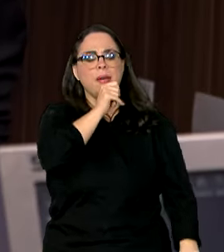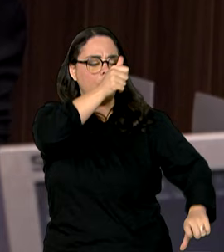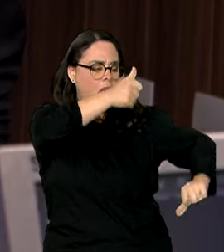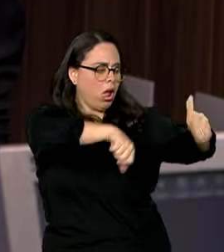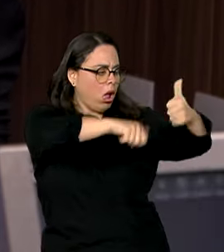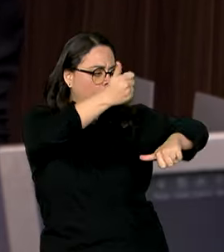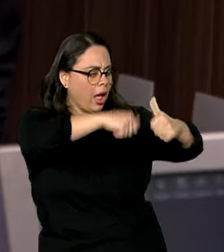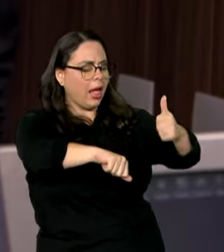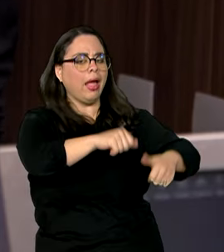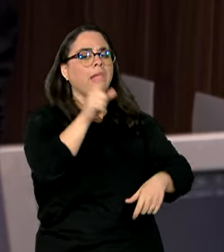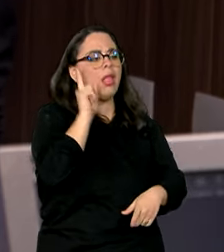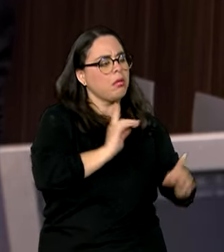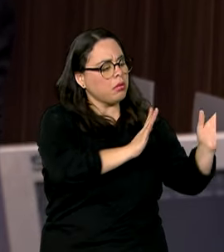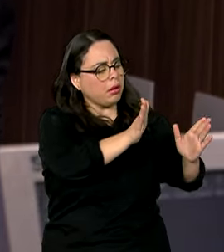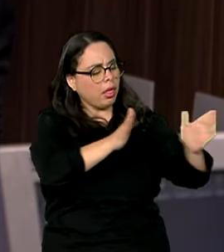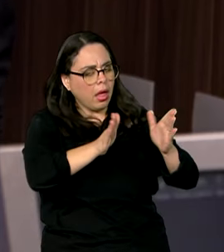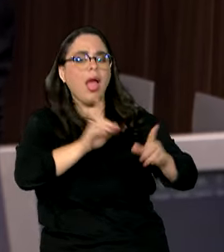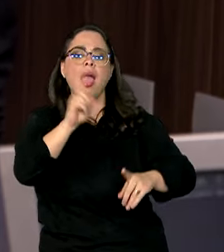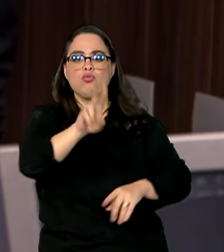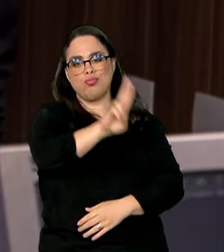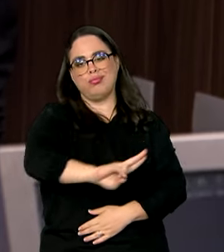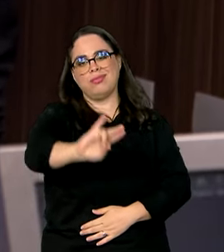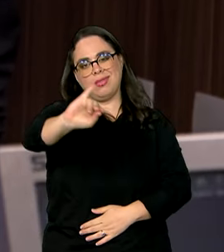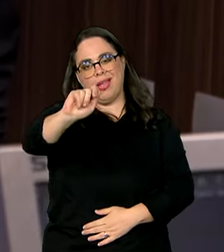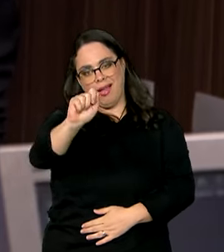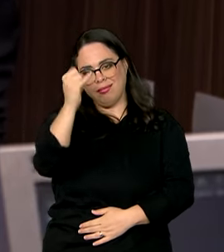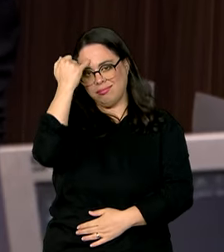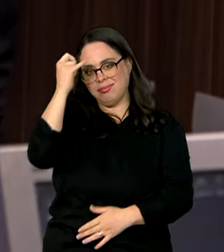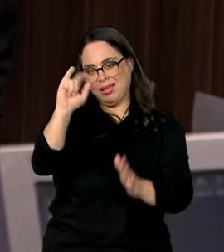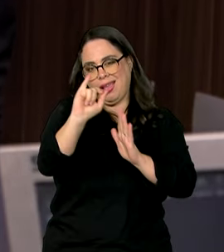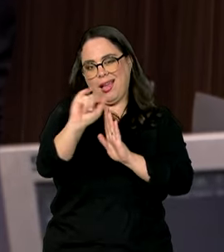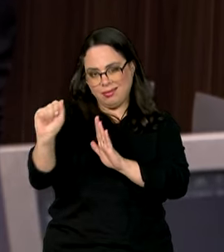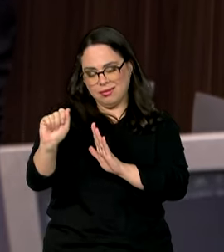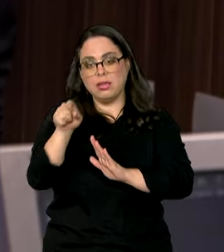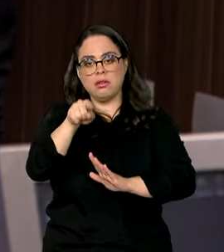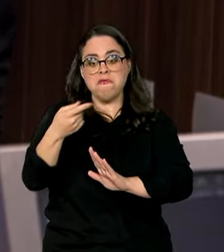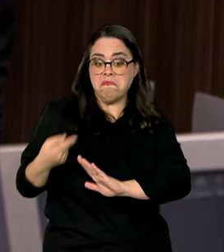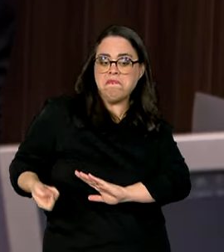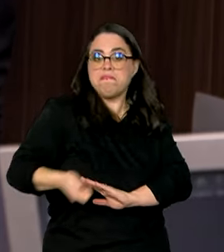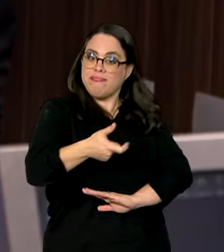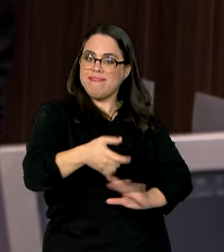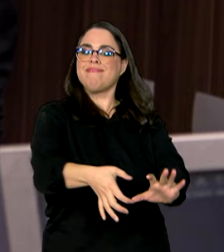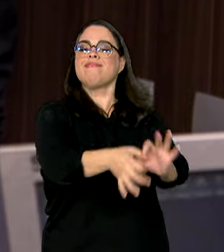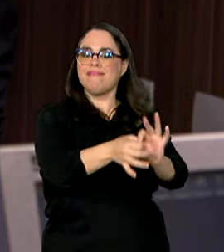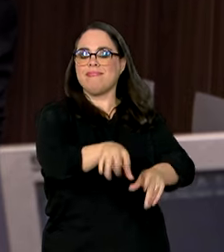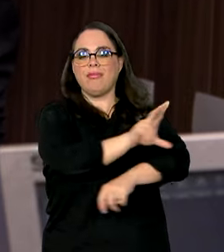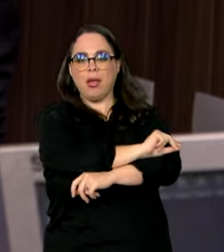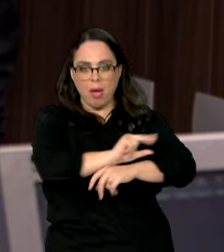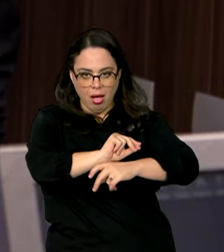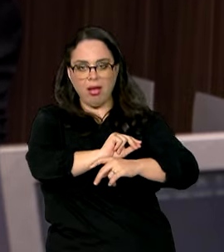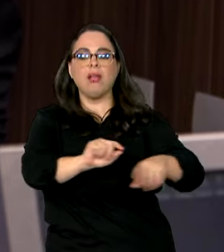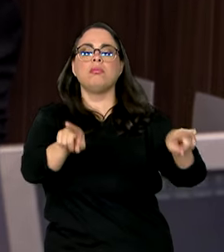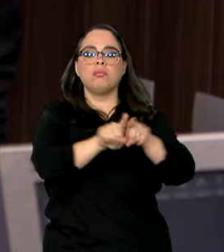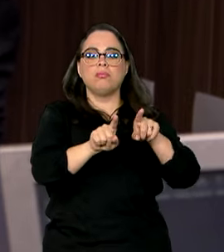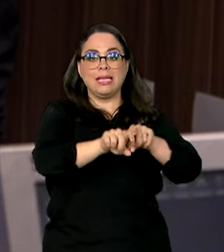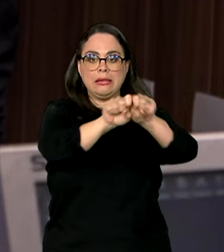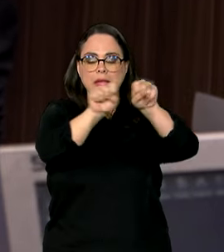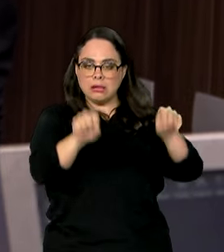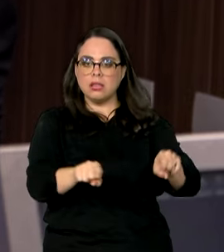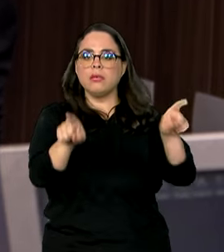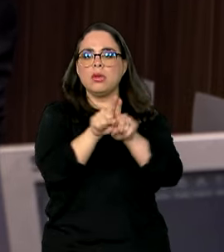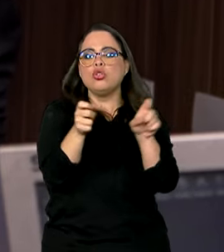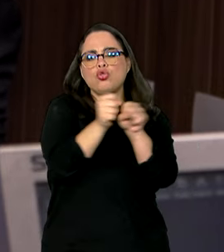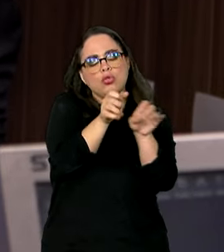processos com o uso da inteligência artificial. Então, é isso que a gente vai disponibilizar para o IBAMA, assim como também uma